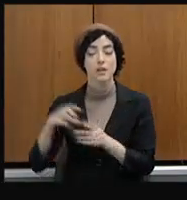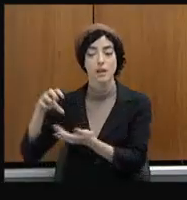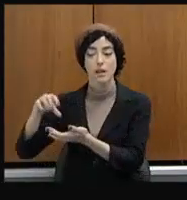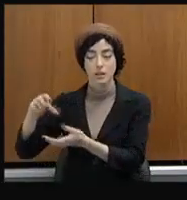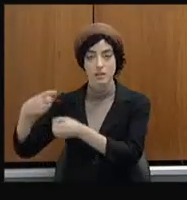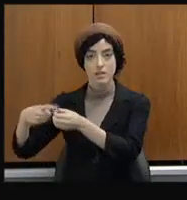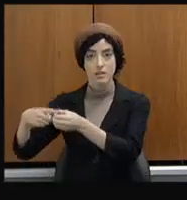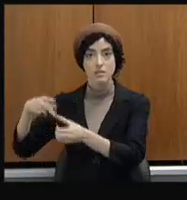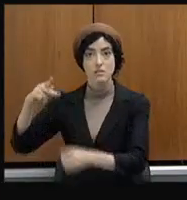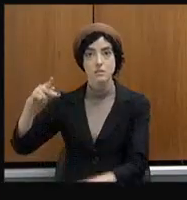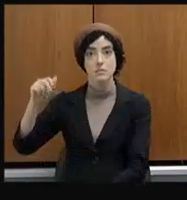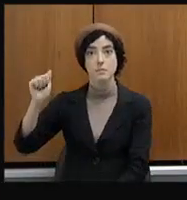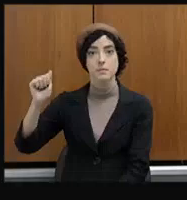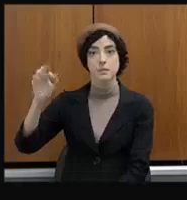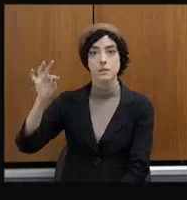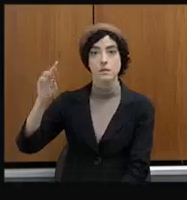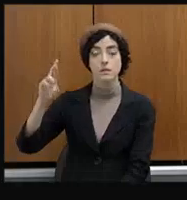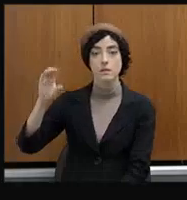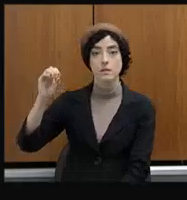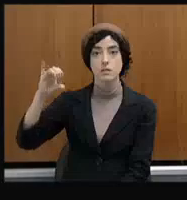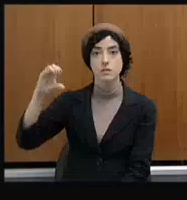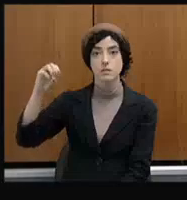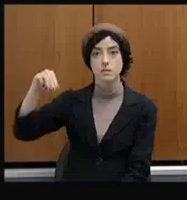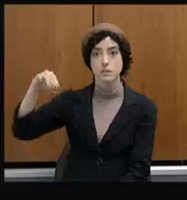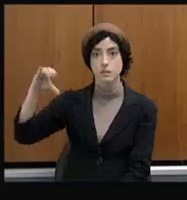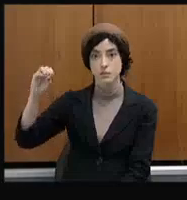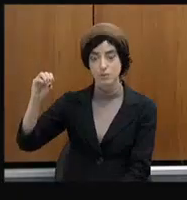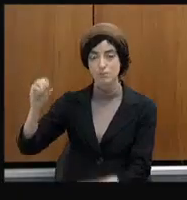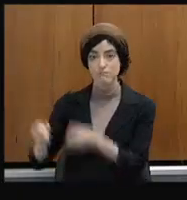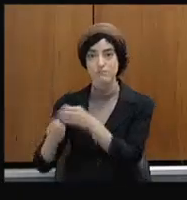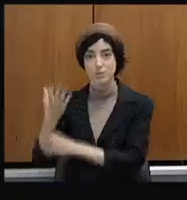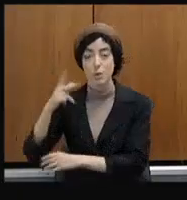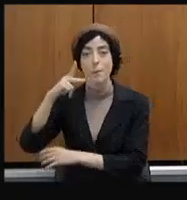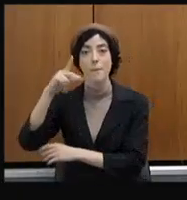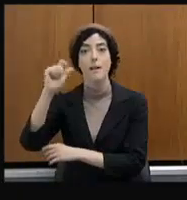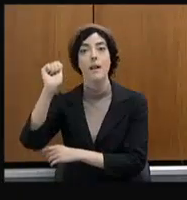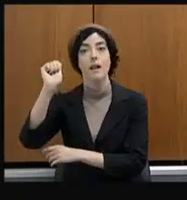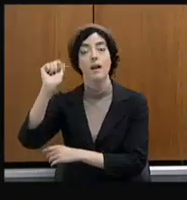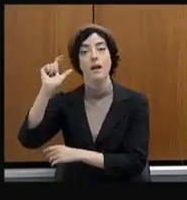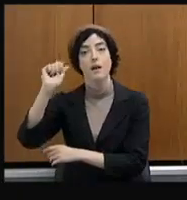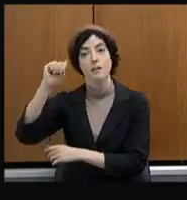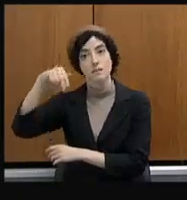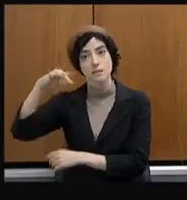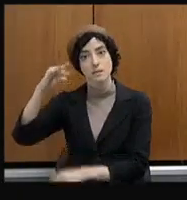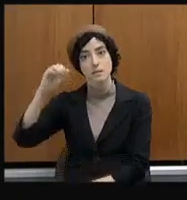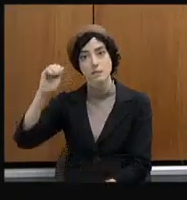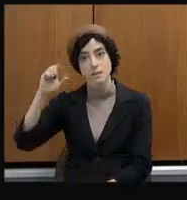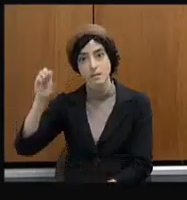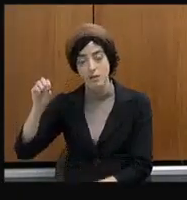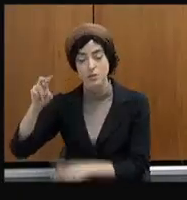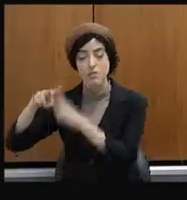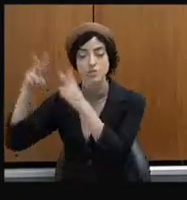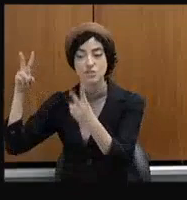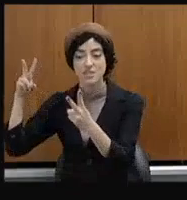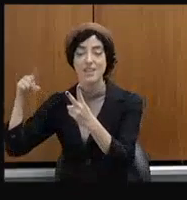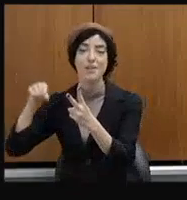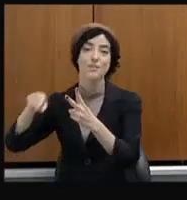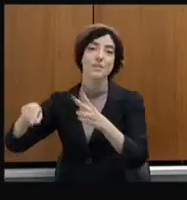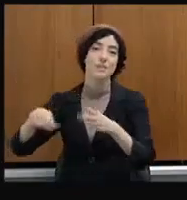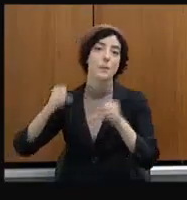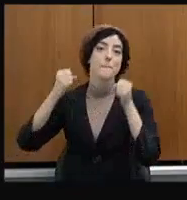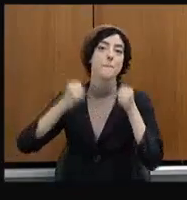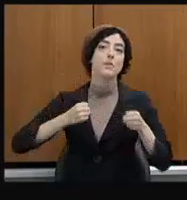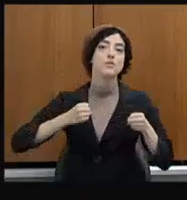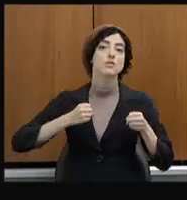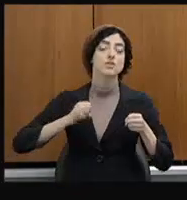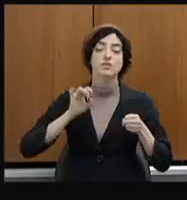plantão digital, mas então, veja bem, se nós conseguimos aumentar o nosso efetivo e todas as